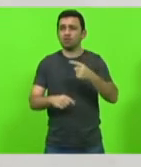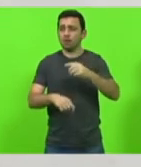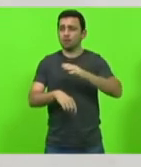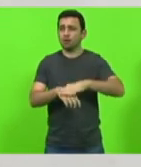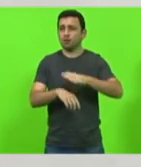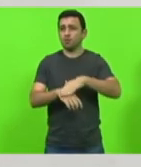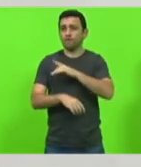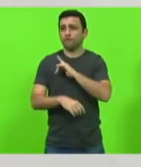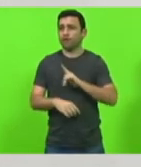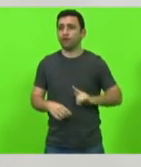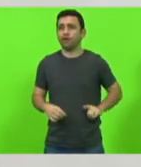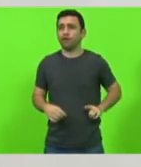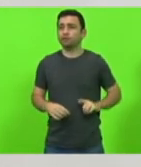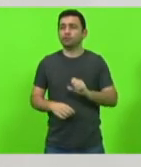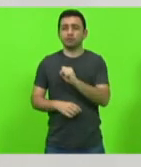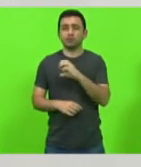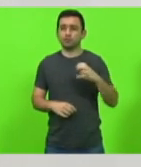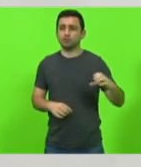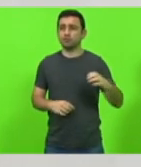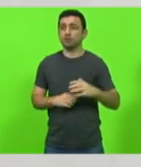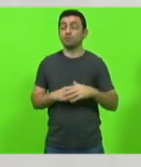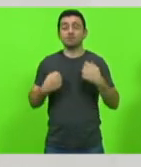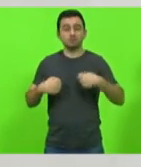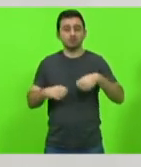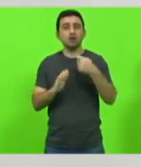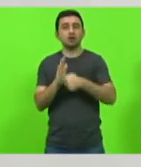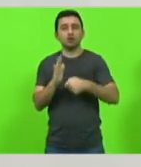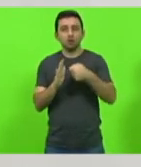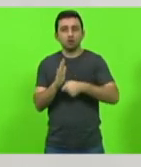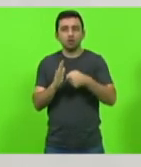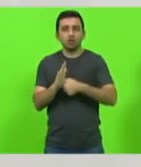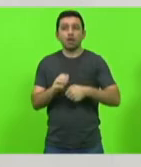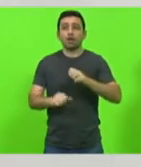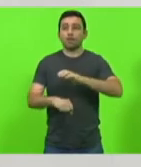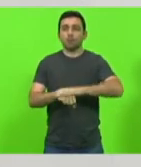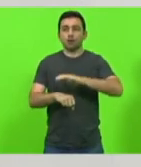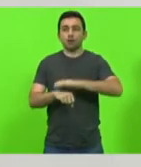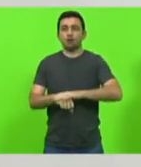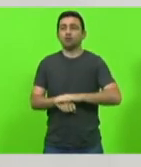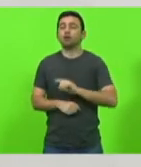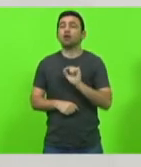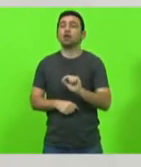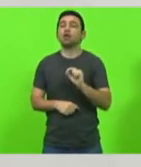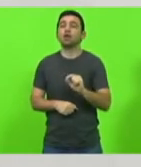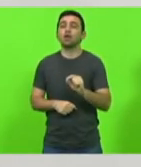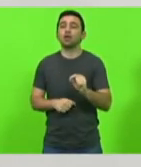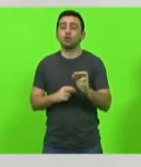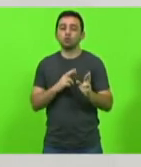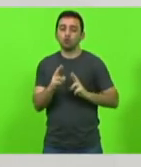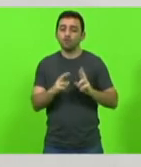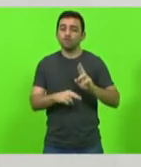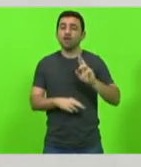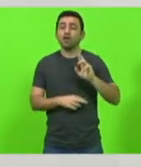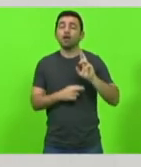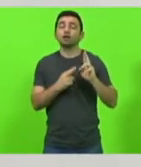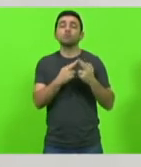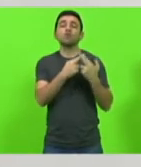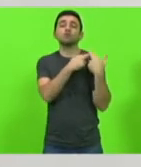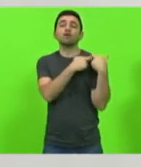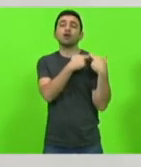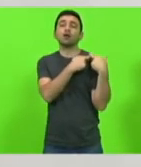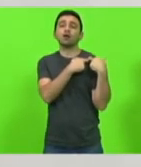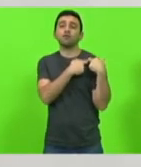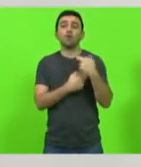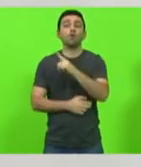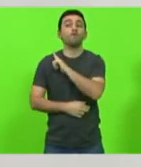que nós deveríamos estar cobrando a execução dessas rodovias de quem é responsável por ela do